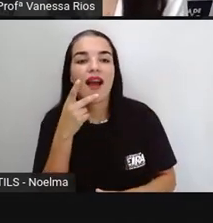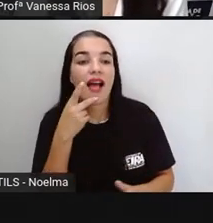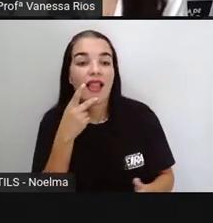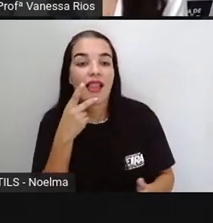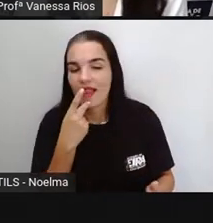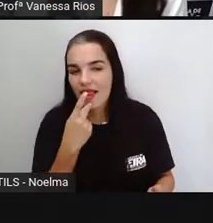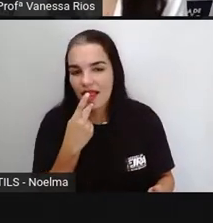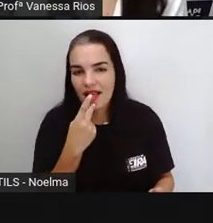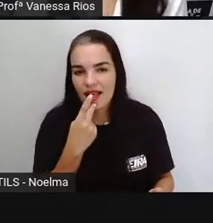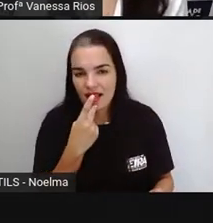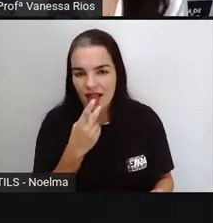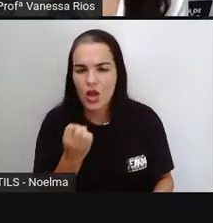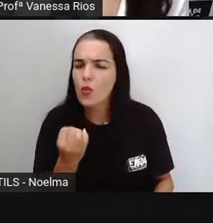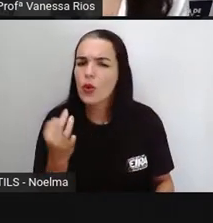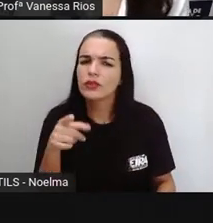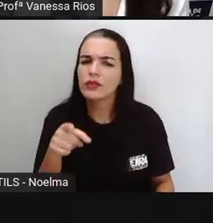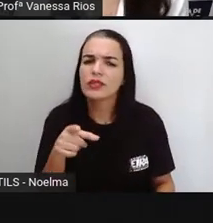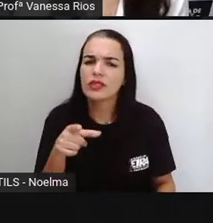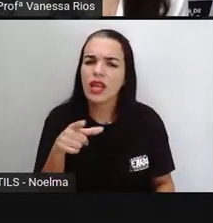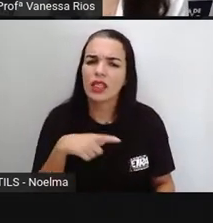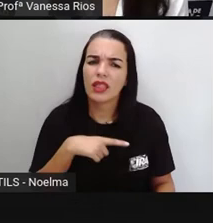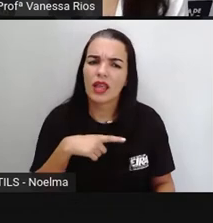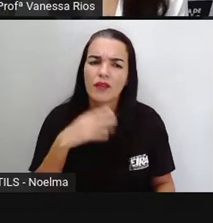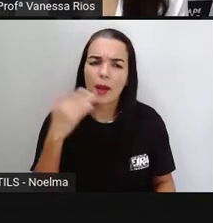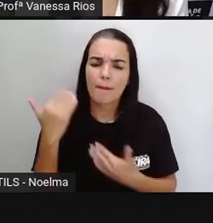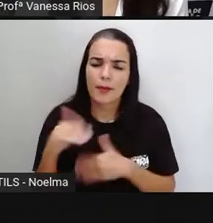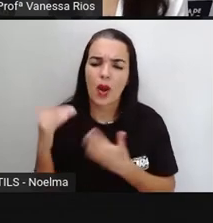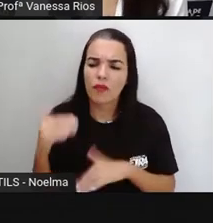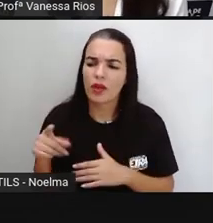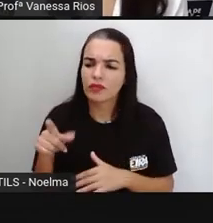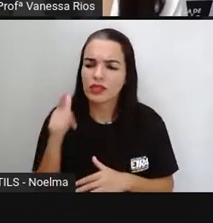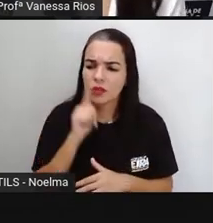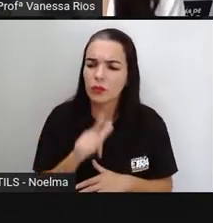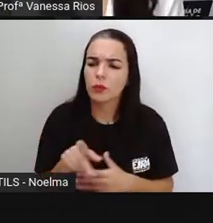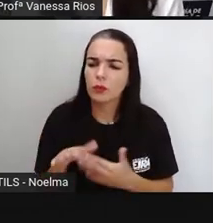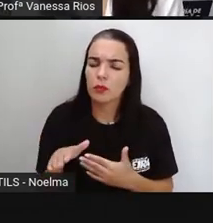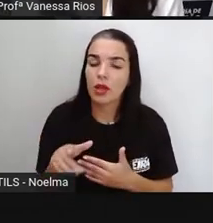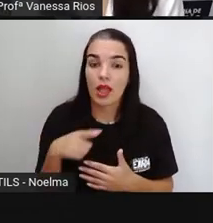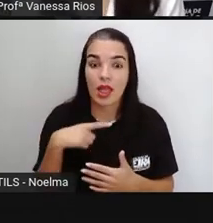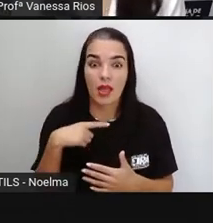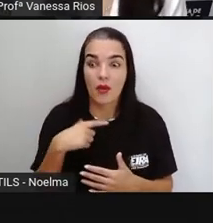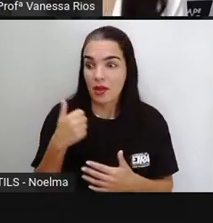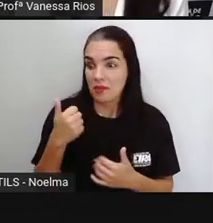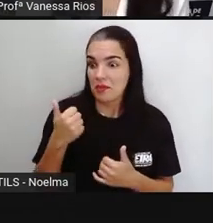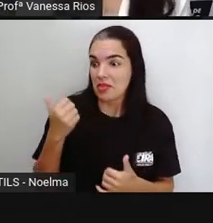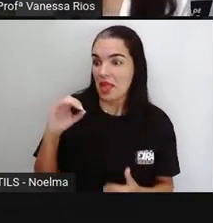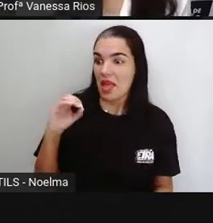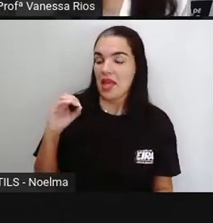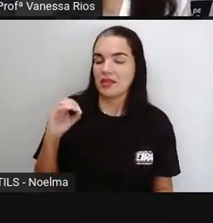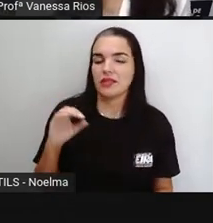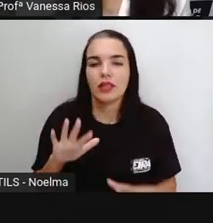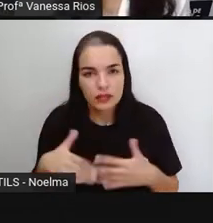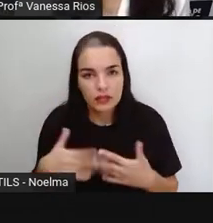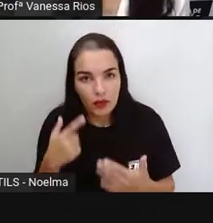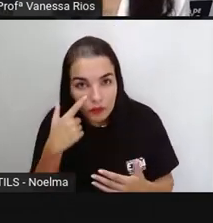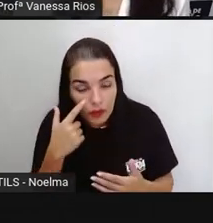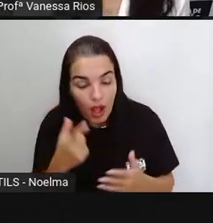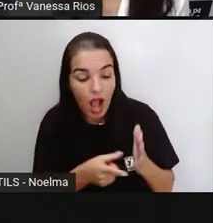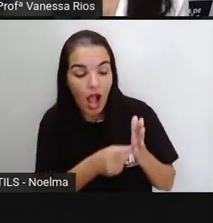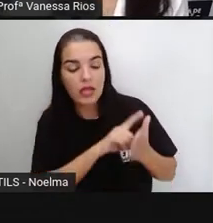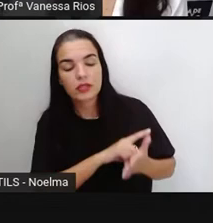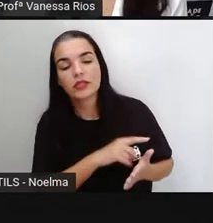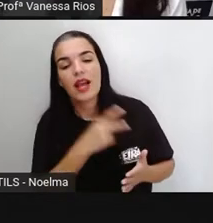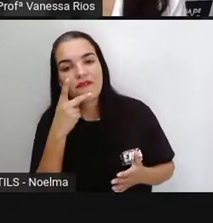fala do personagem. Quanto você tirou na prova? Tirei 10. Então, antes da indicação da fala,